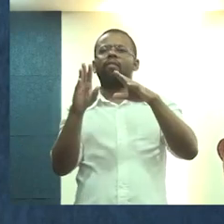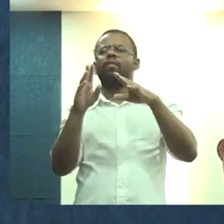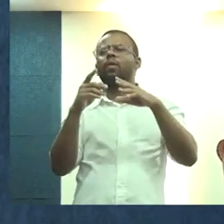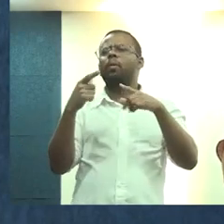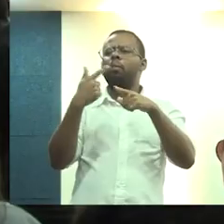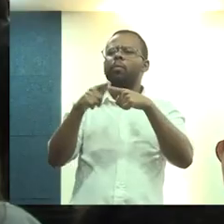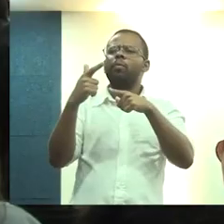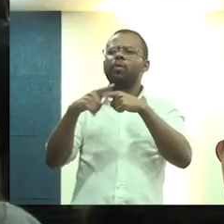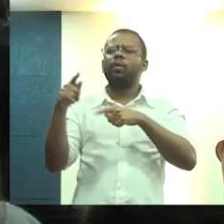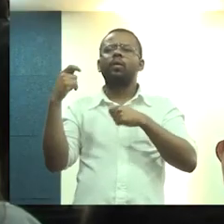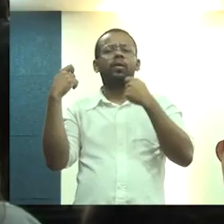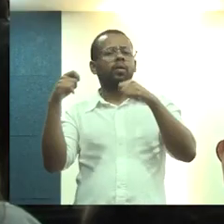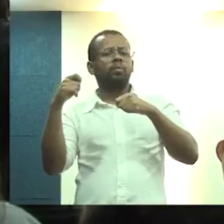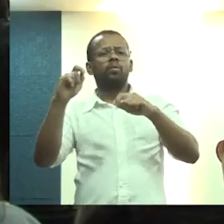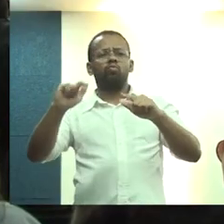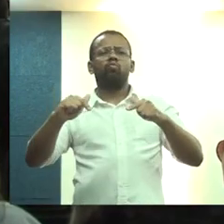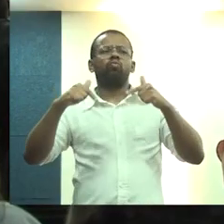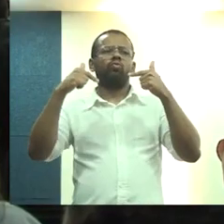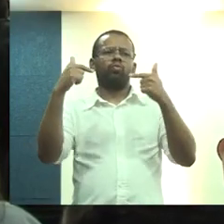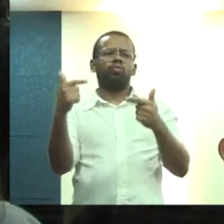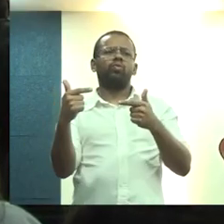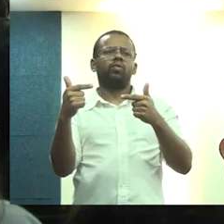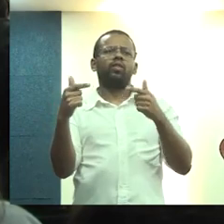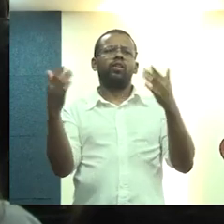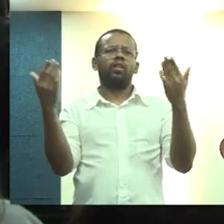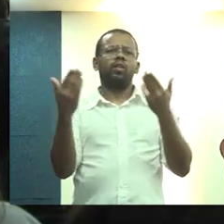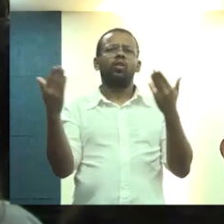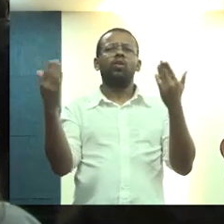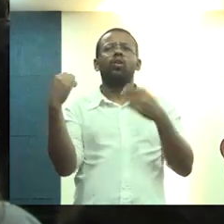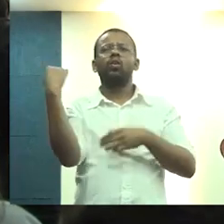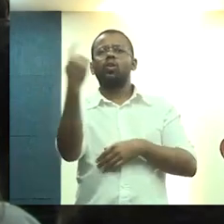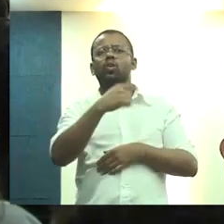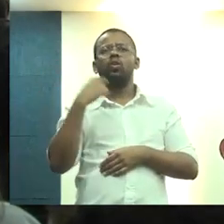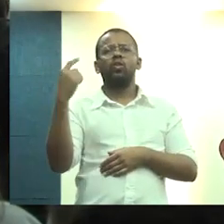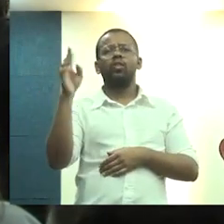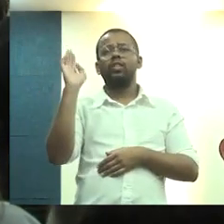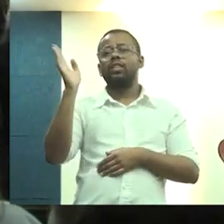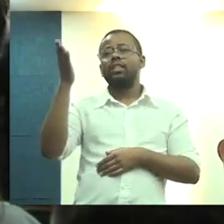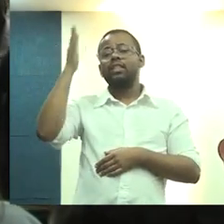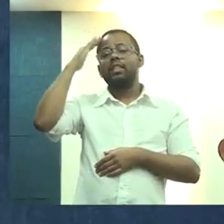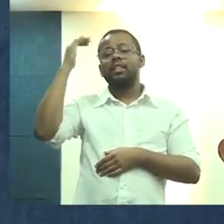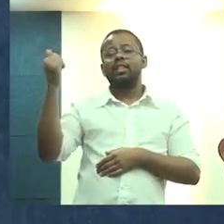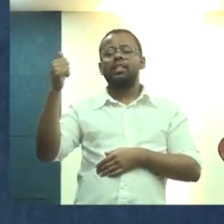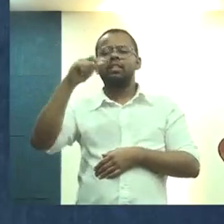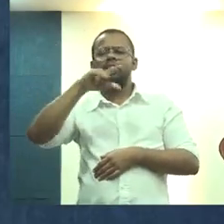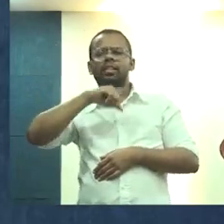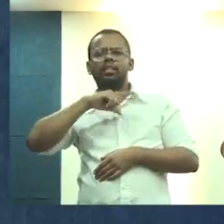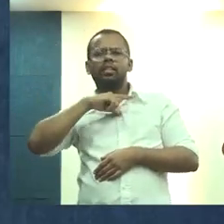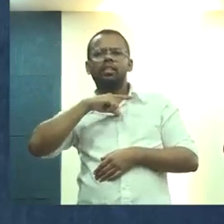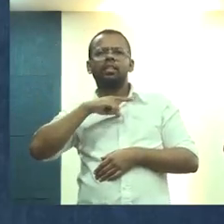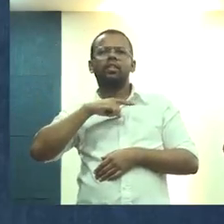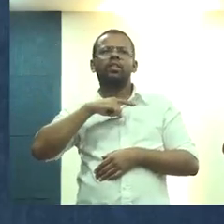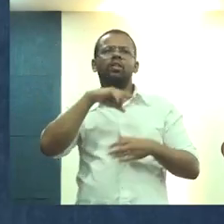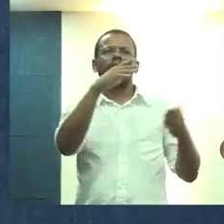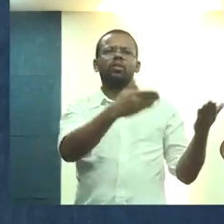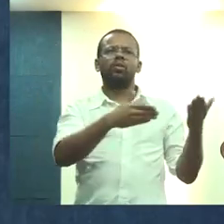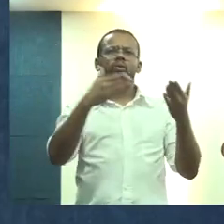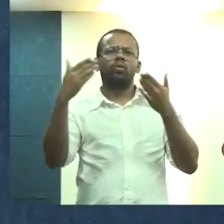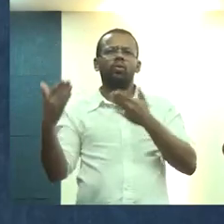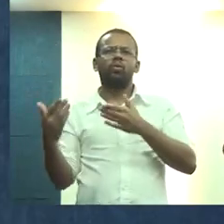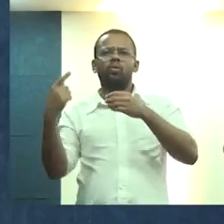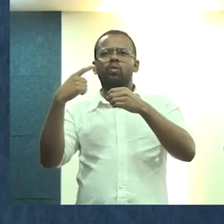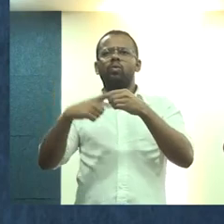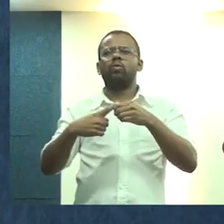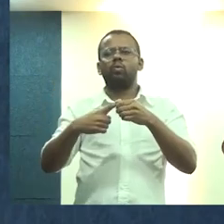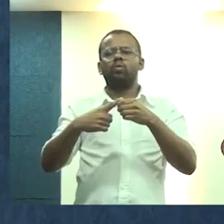grandes problemas que a gente precisa enfrentar. E a gente sabe, a gente teve esse esforço para convidar os